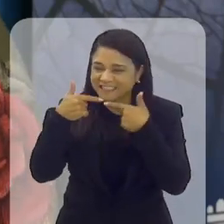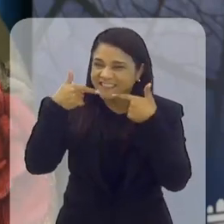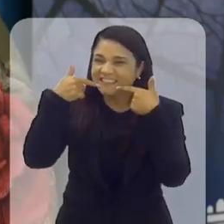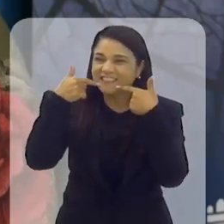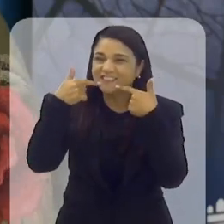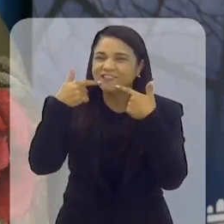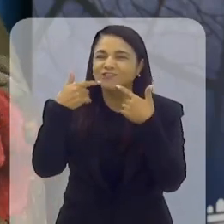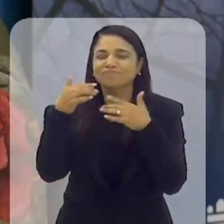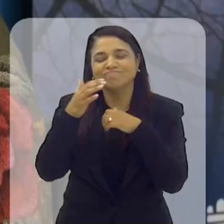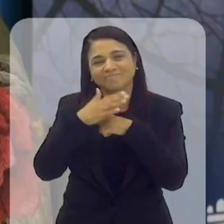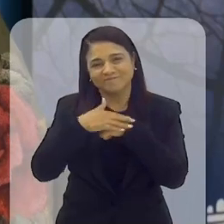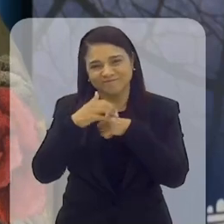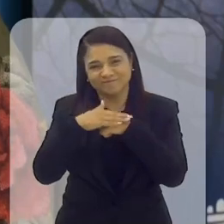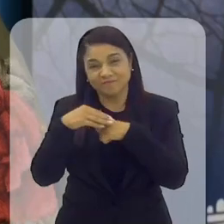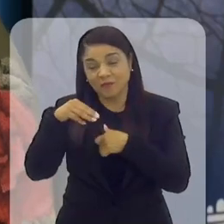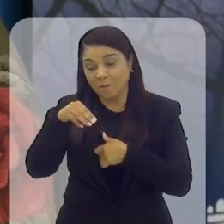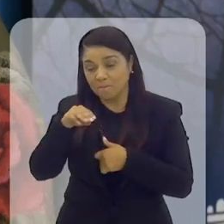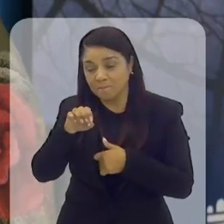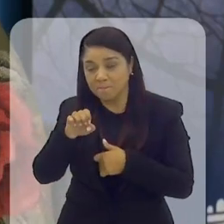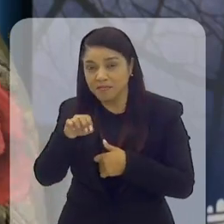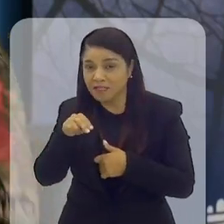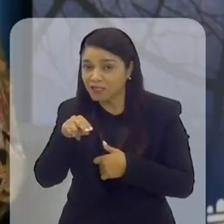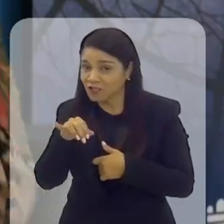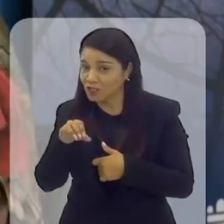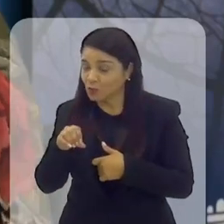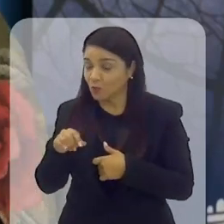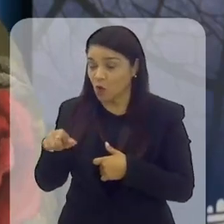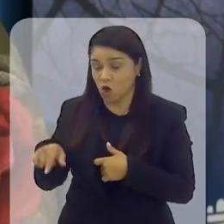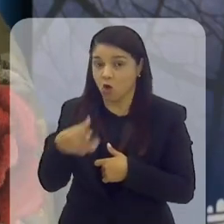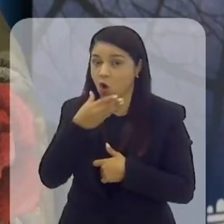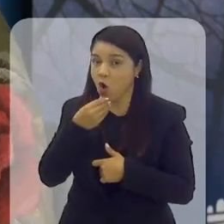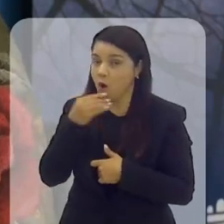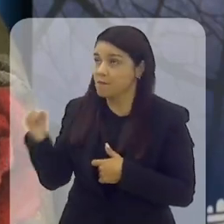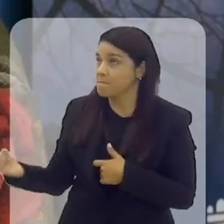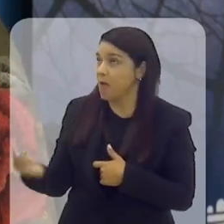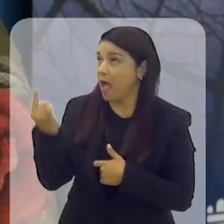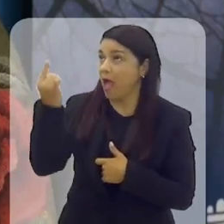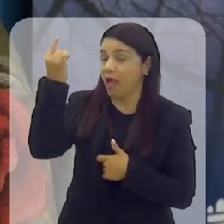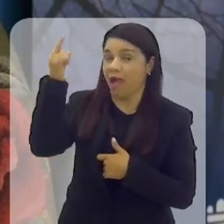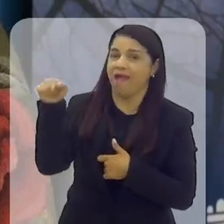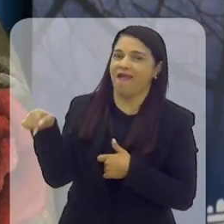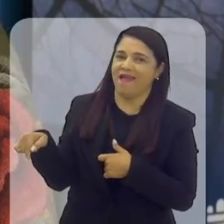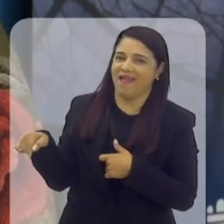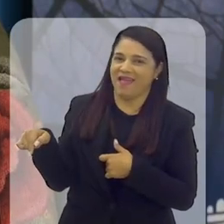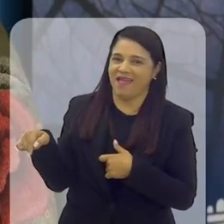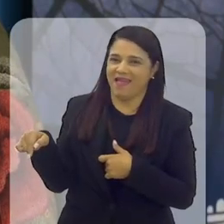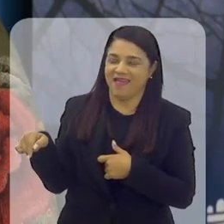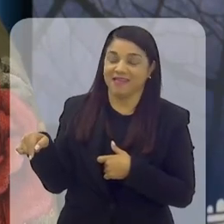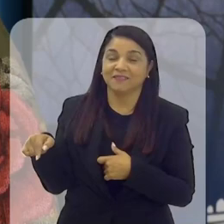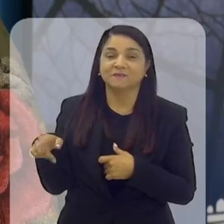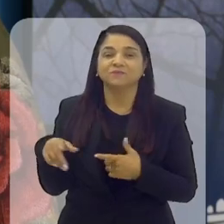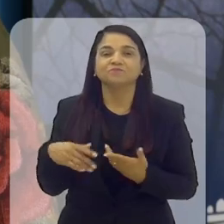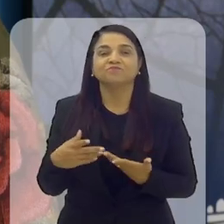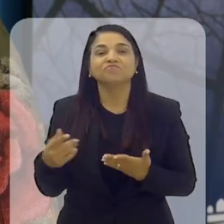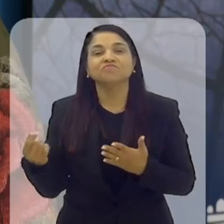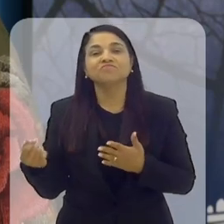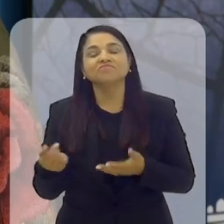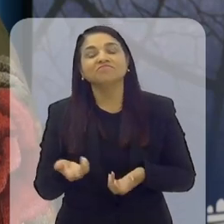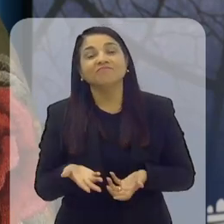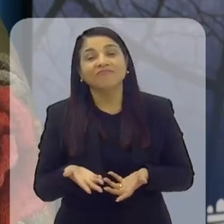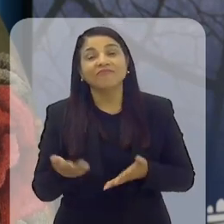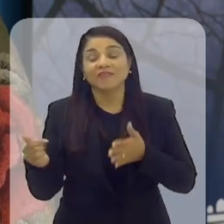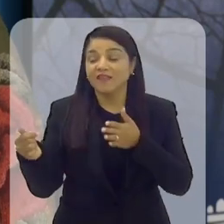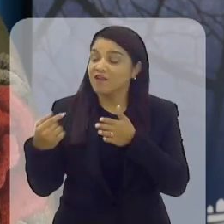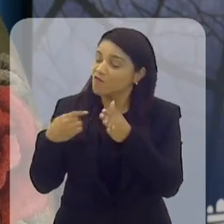comigo. O menino é um jeito muito carinhoso de falar daquele homem enorme falando comigo. Ele era um dos mais altos